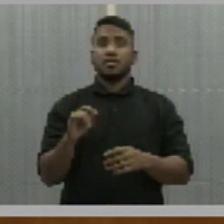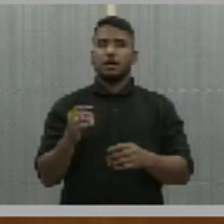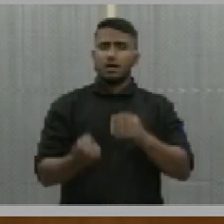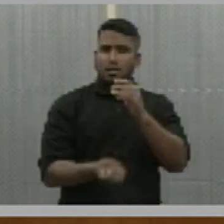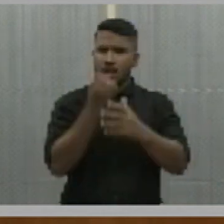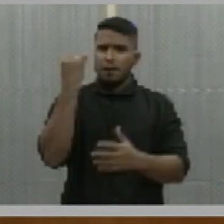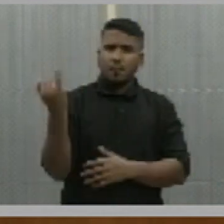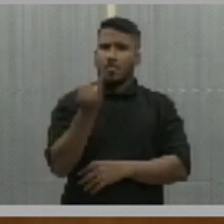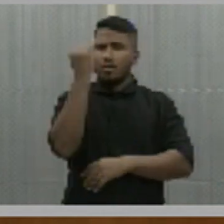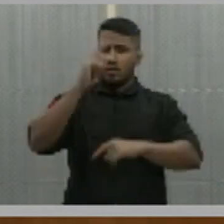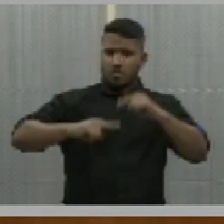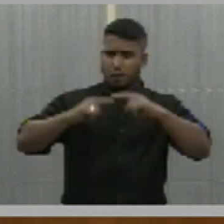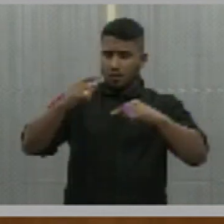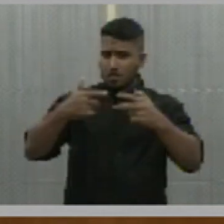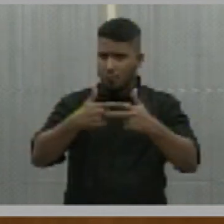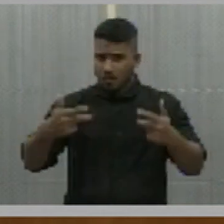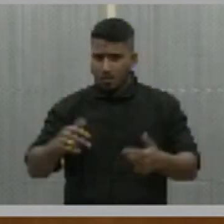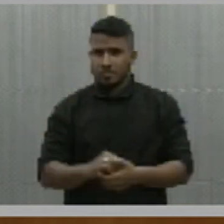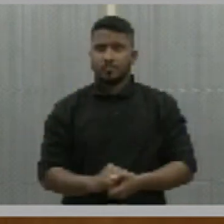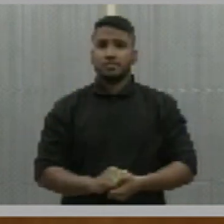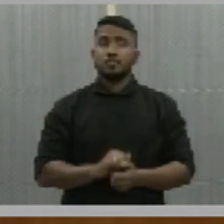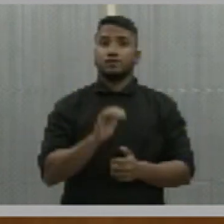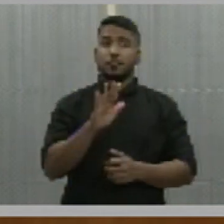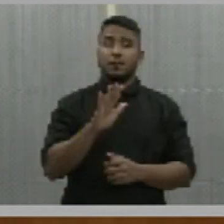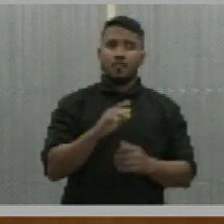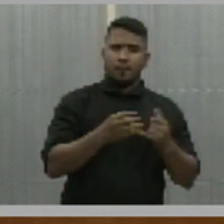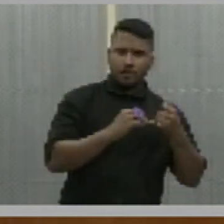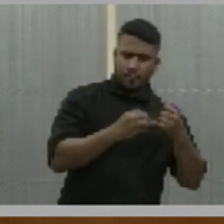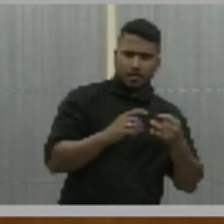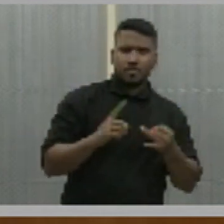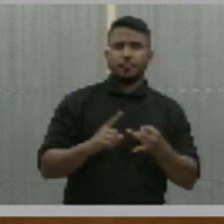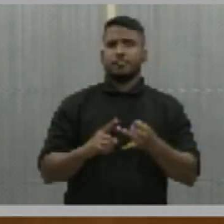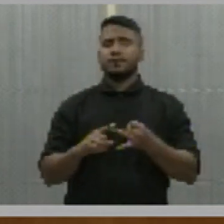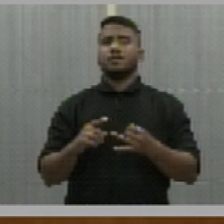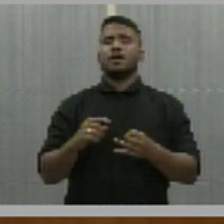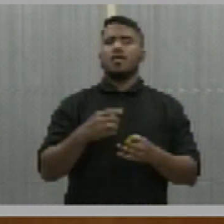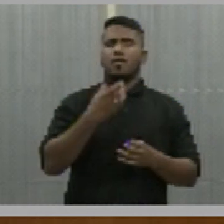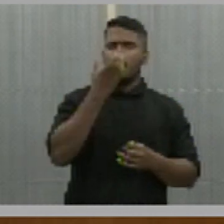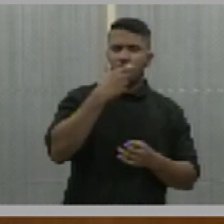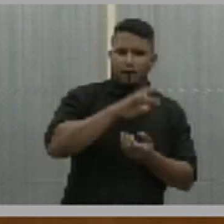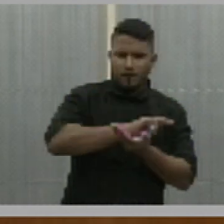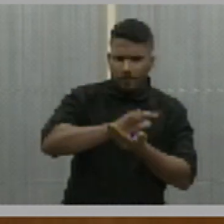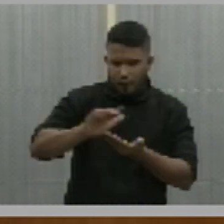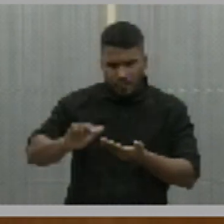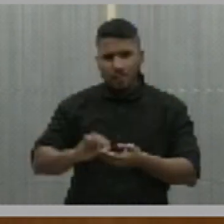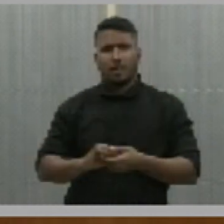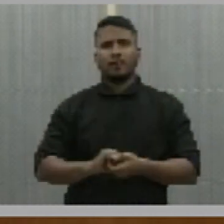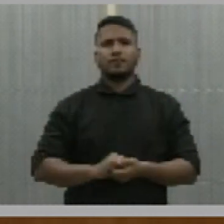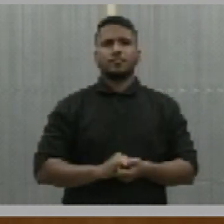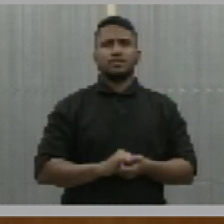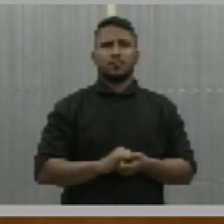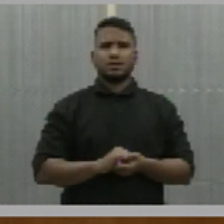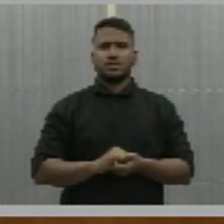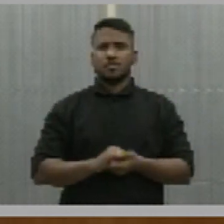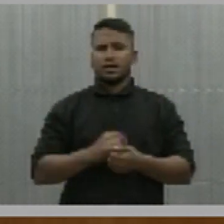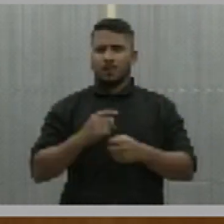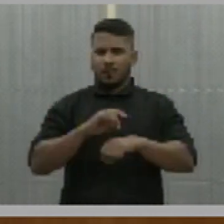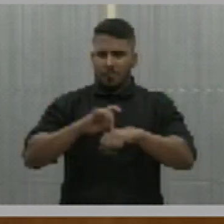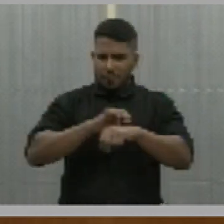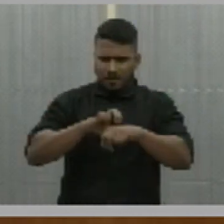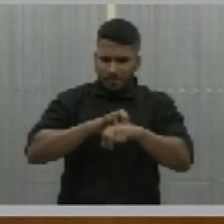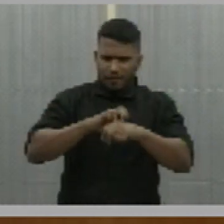produtos, desde feijão, frutas, hortaliças,